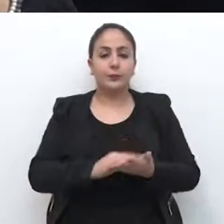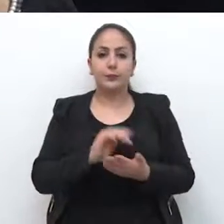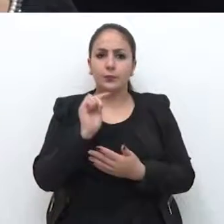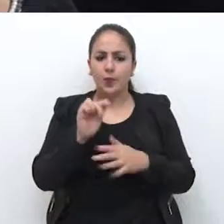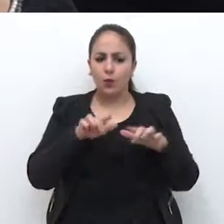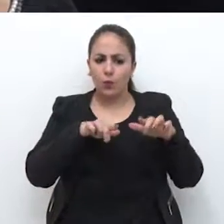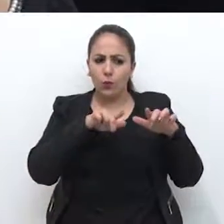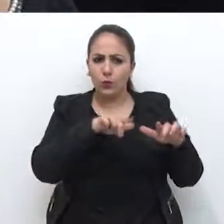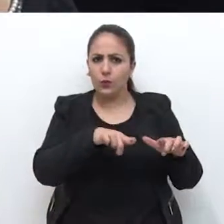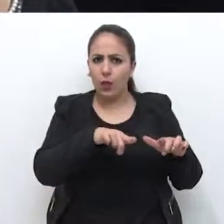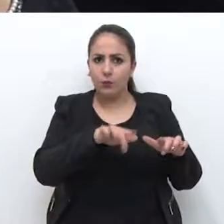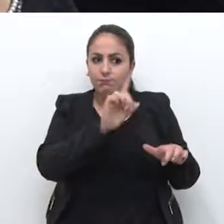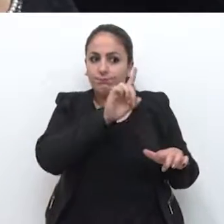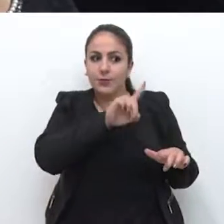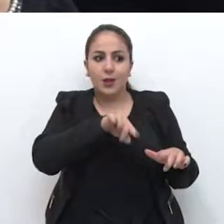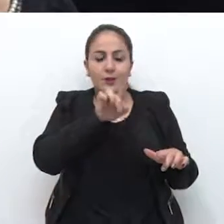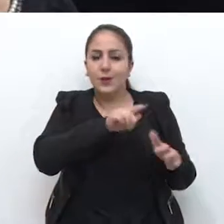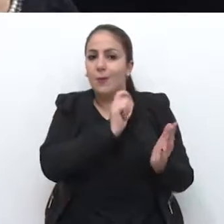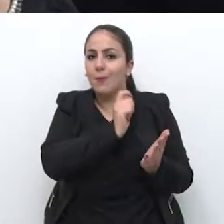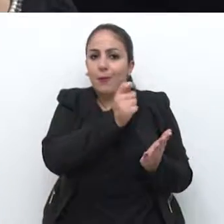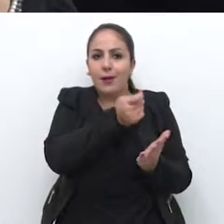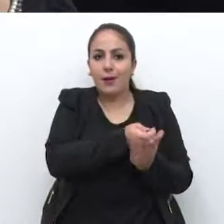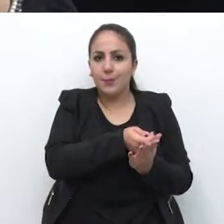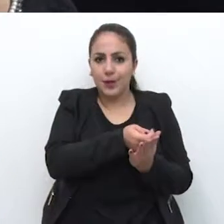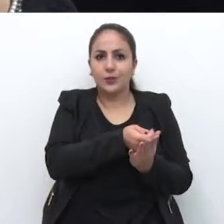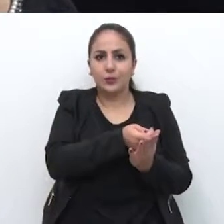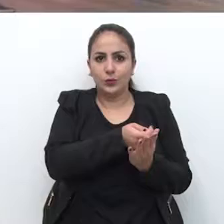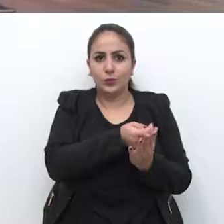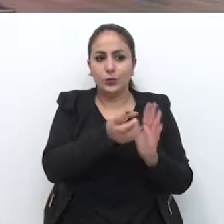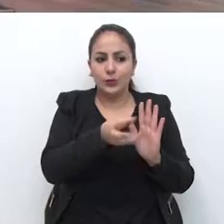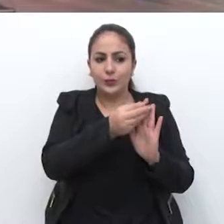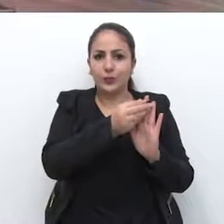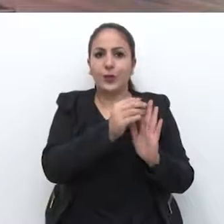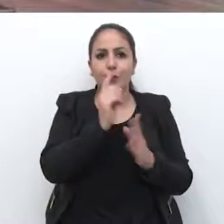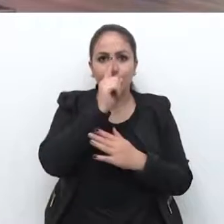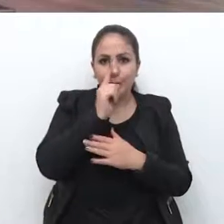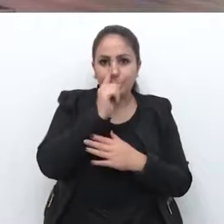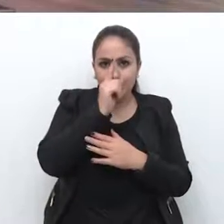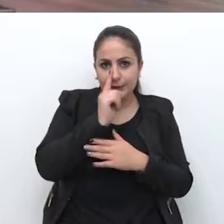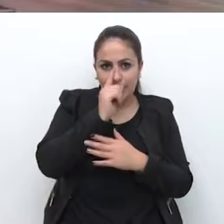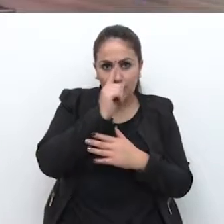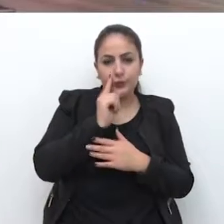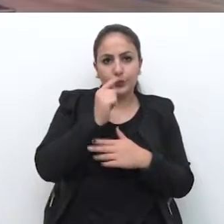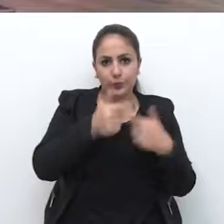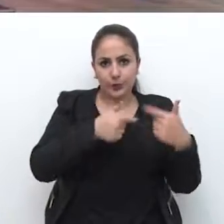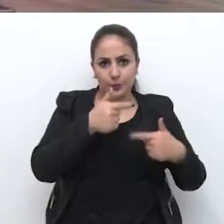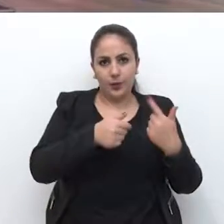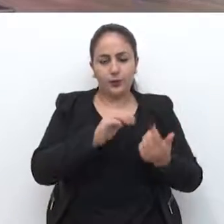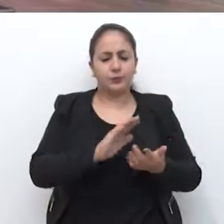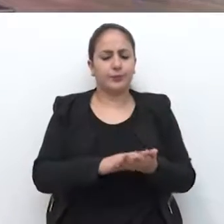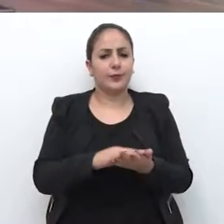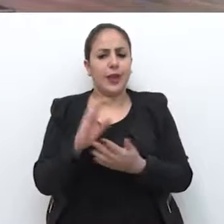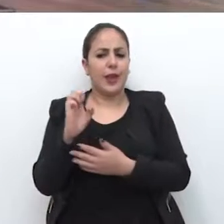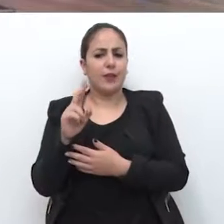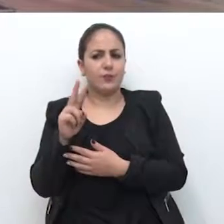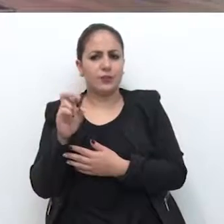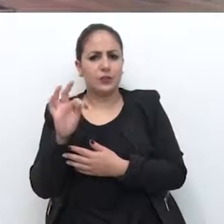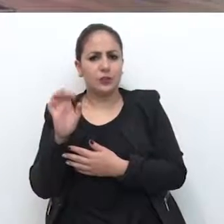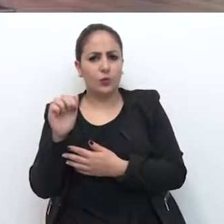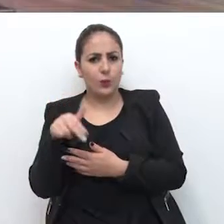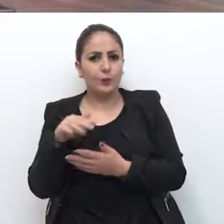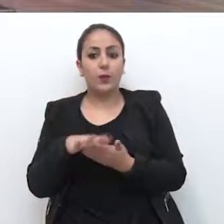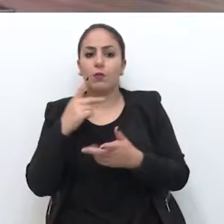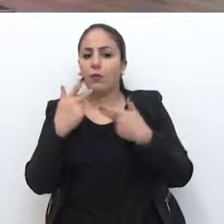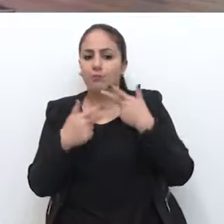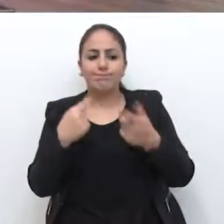provocou a extinção do adicional de alguns trabalhadores. Conforme Everson da Luz, o estudo não está de acordo com o